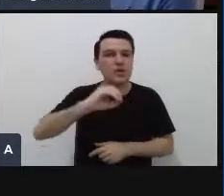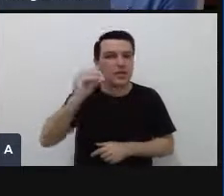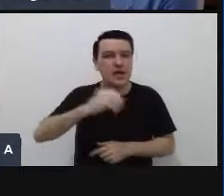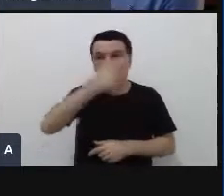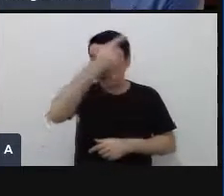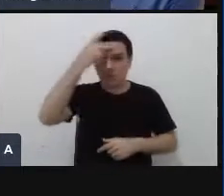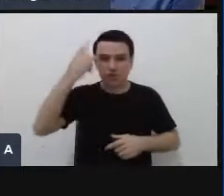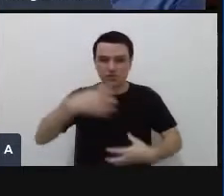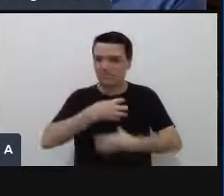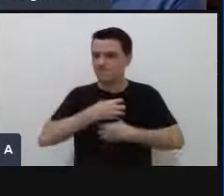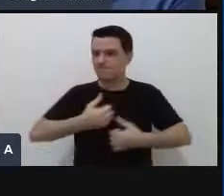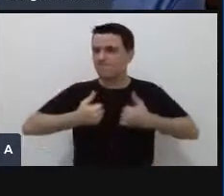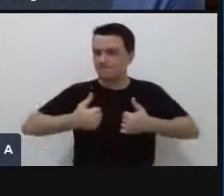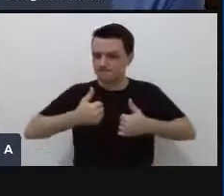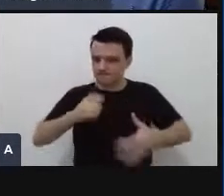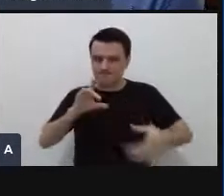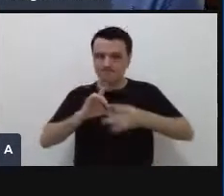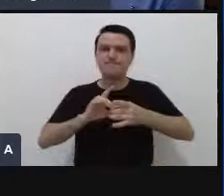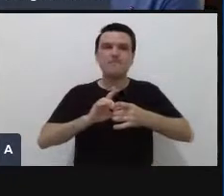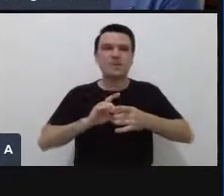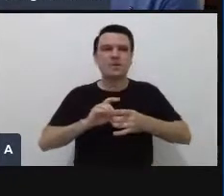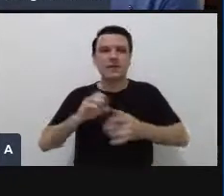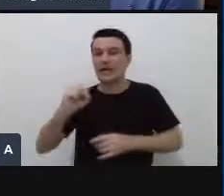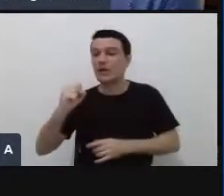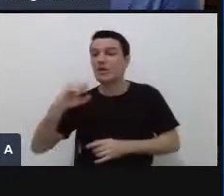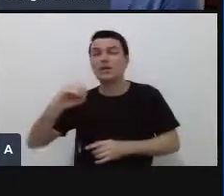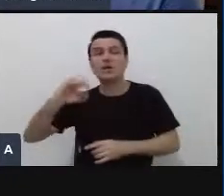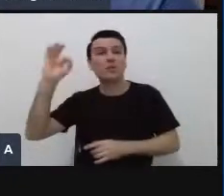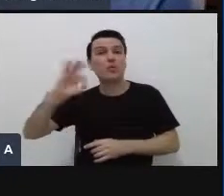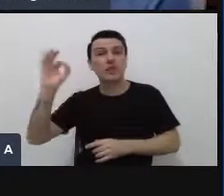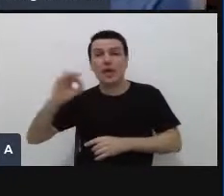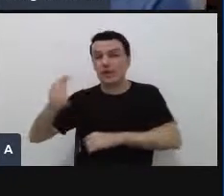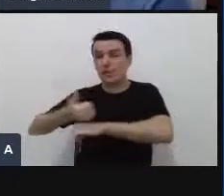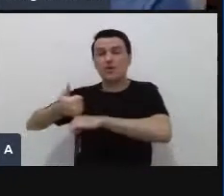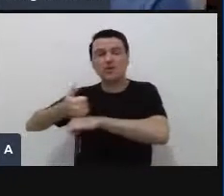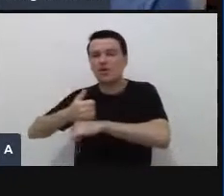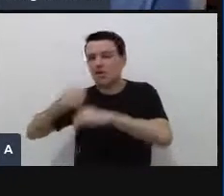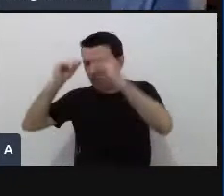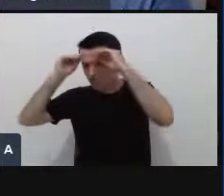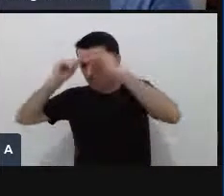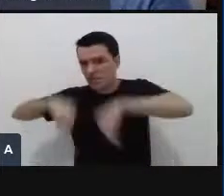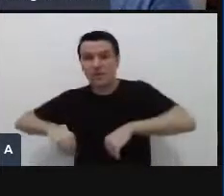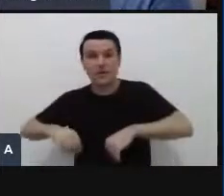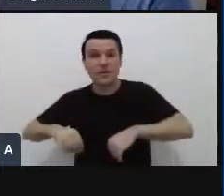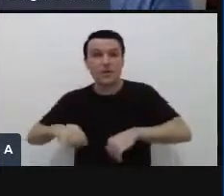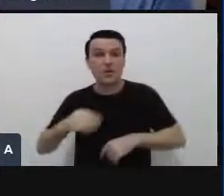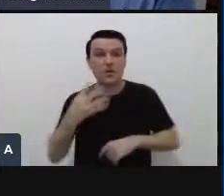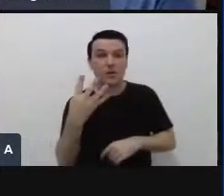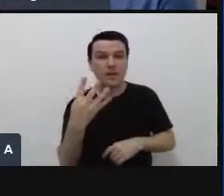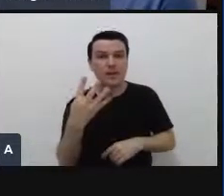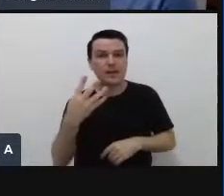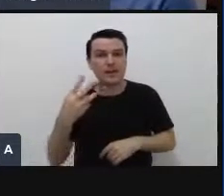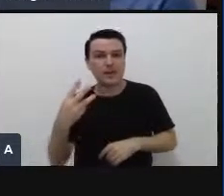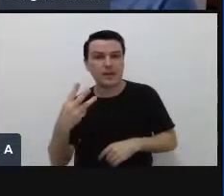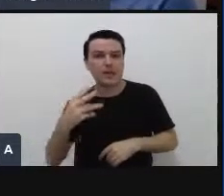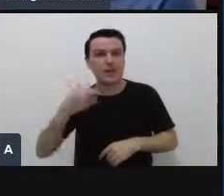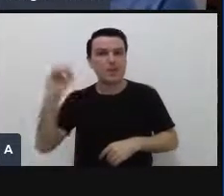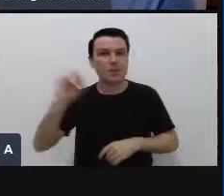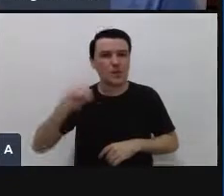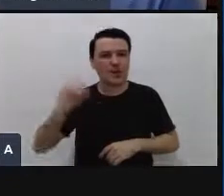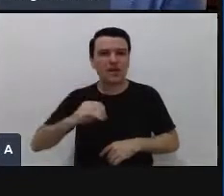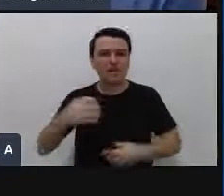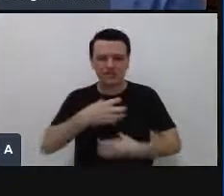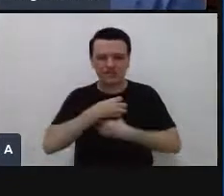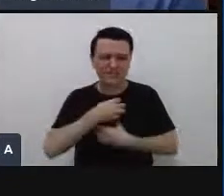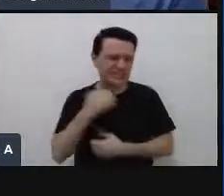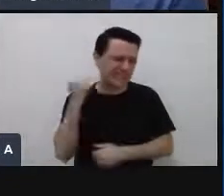engajadas, ou seja, 80% se sentem desengajadas e 43% sentem-se estressadas no trabalho.